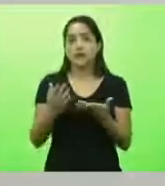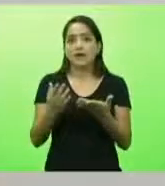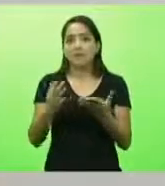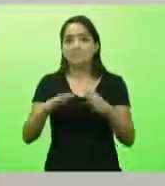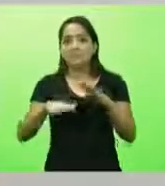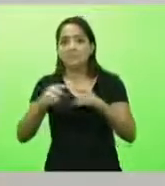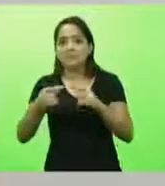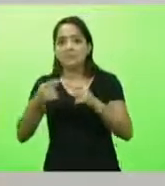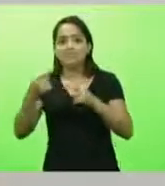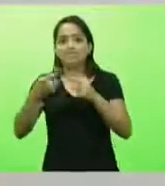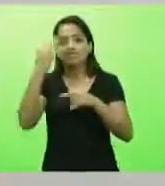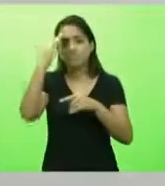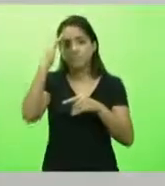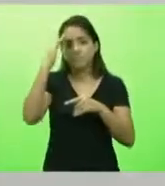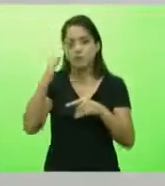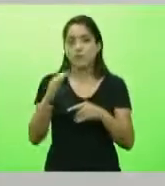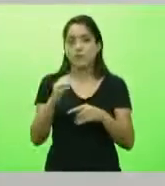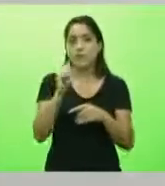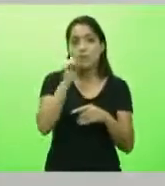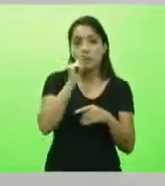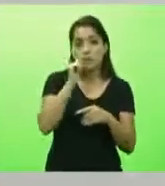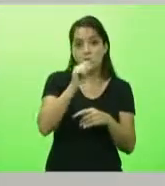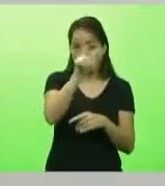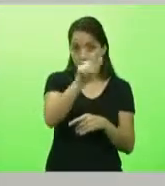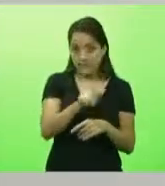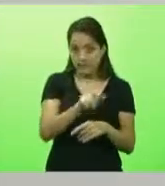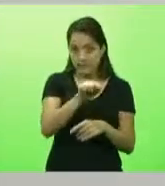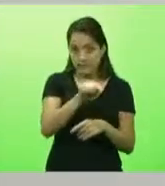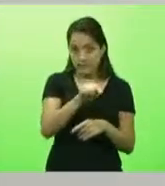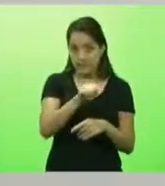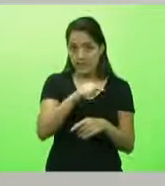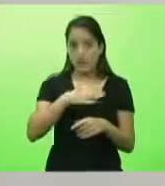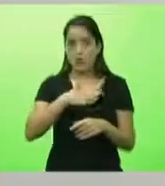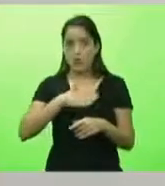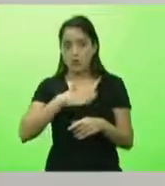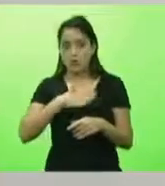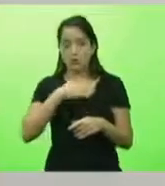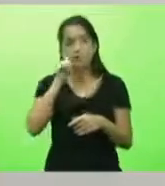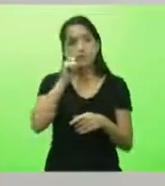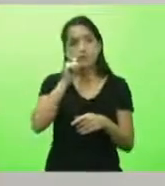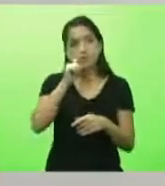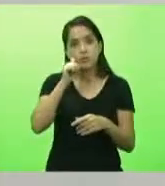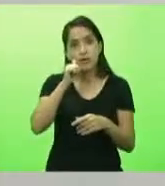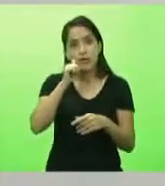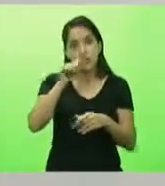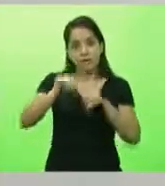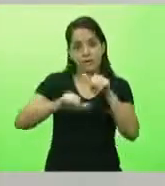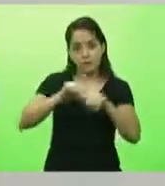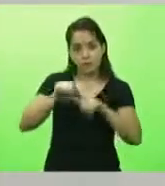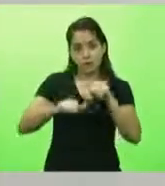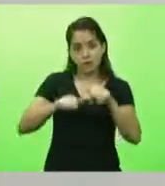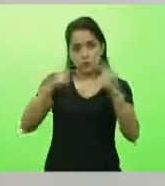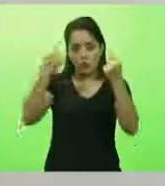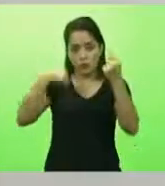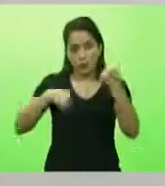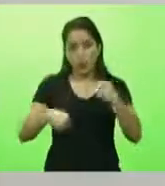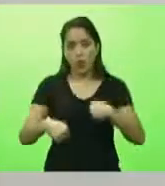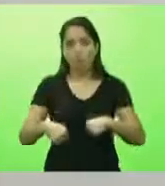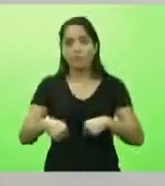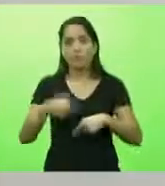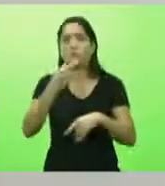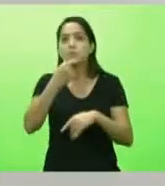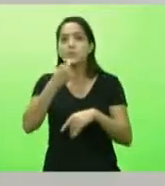como compreender. Uma mulher que gosta de mulher, que se transforma em homem, para namorar